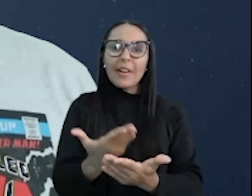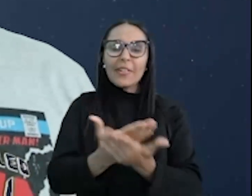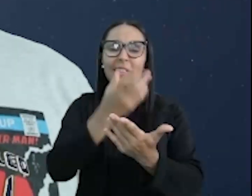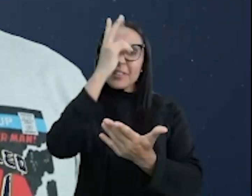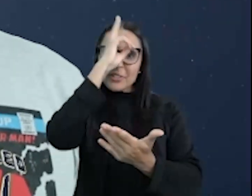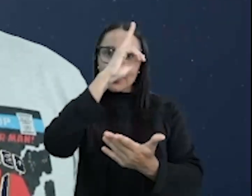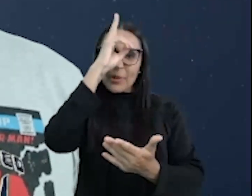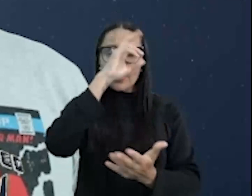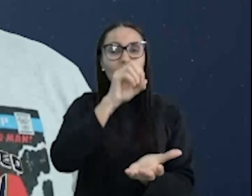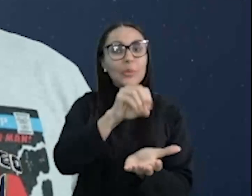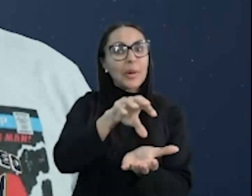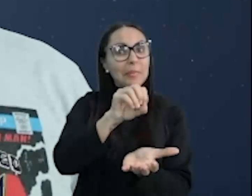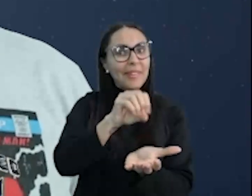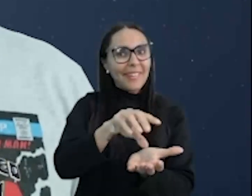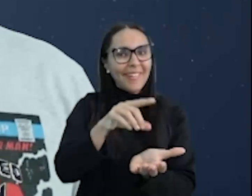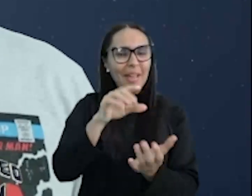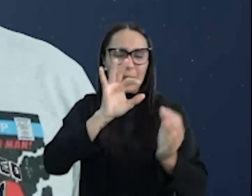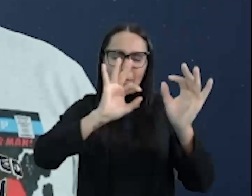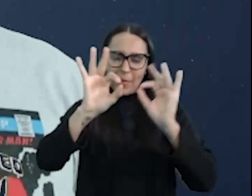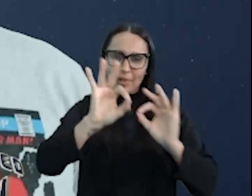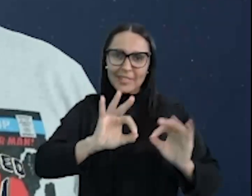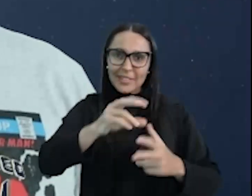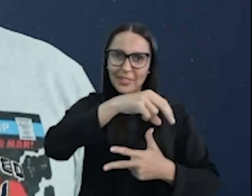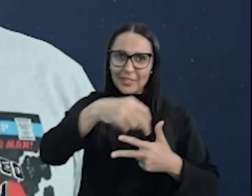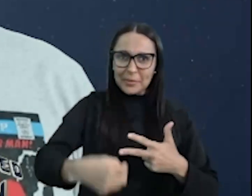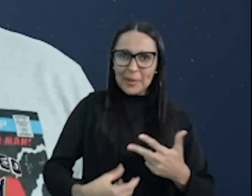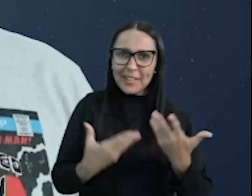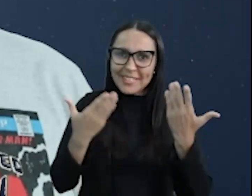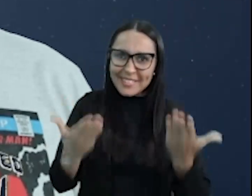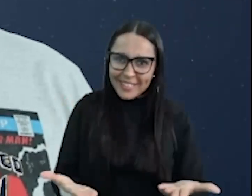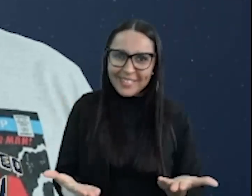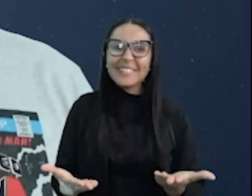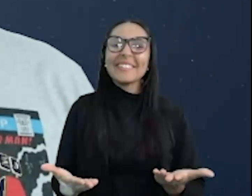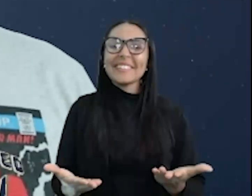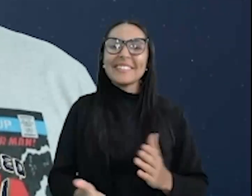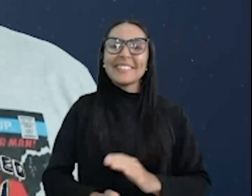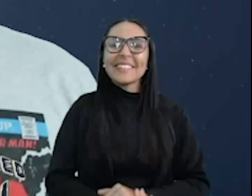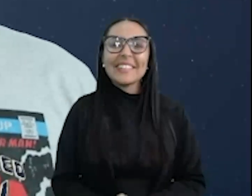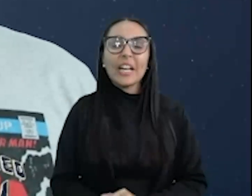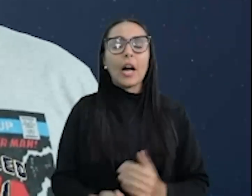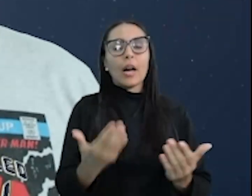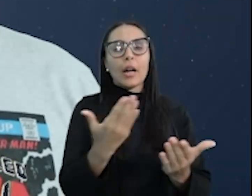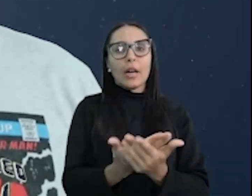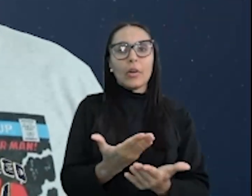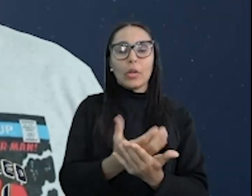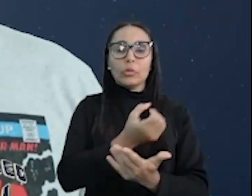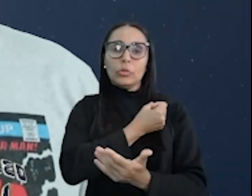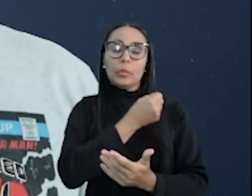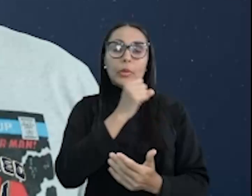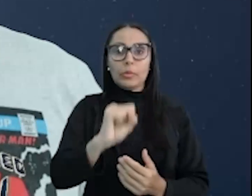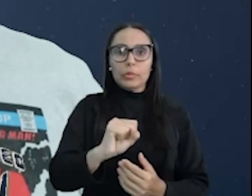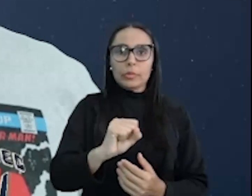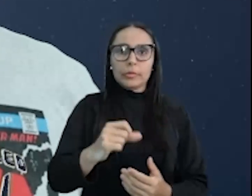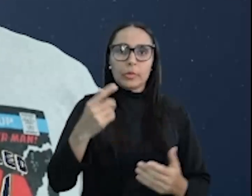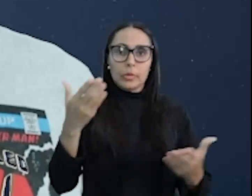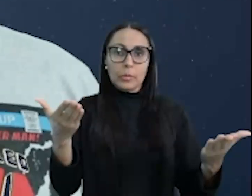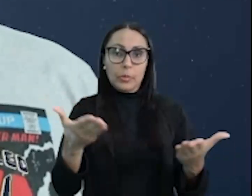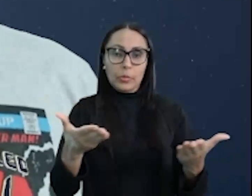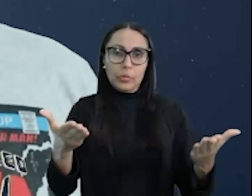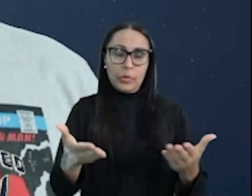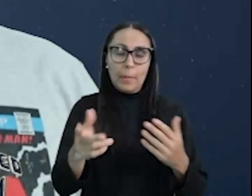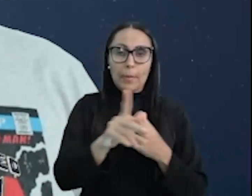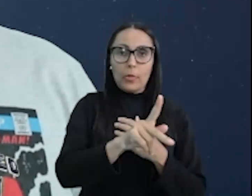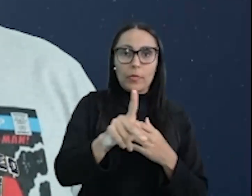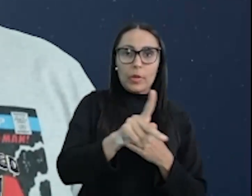história do EducaPE Prepara Intensivo Enem. Aula de número 8. Eu